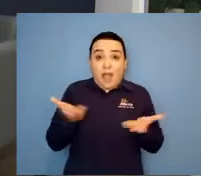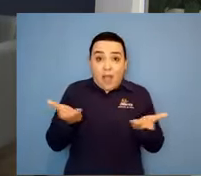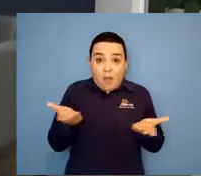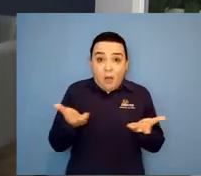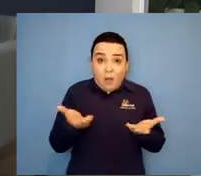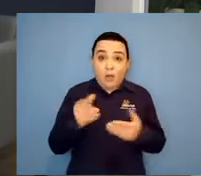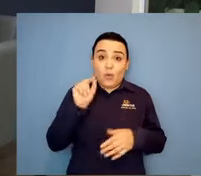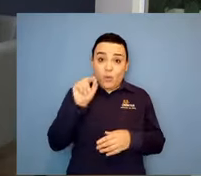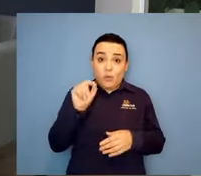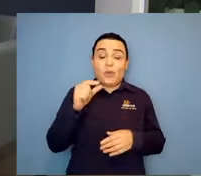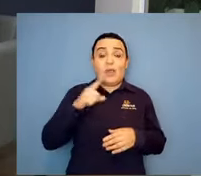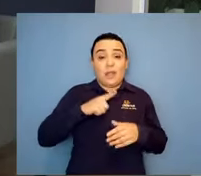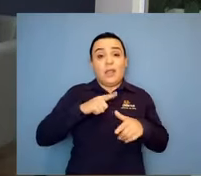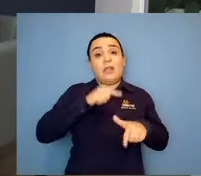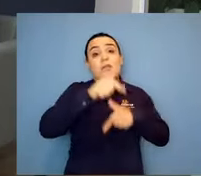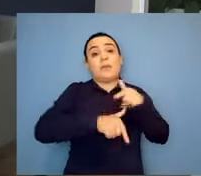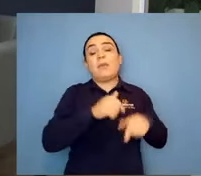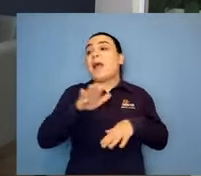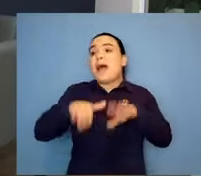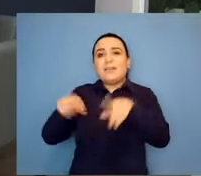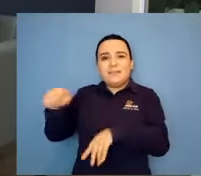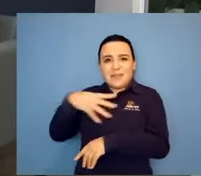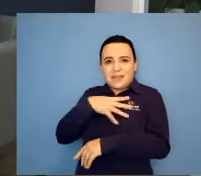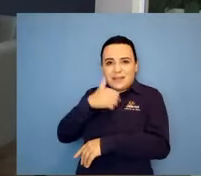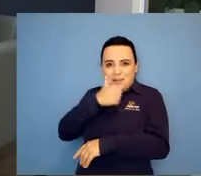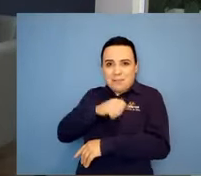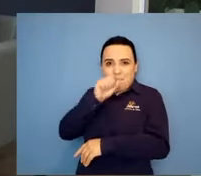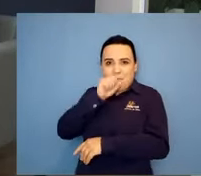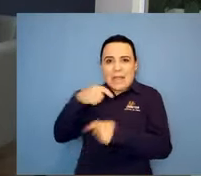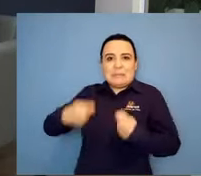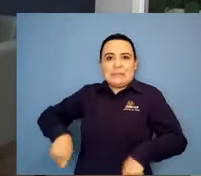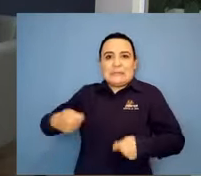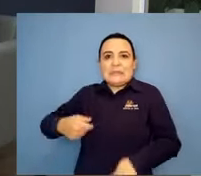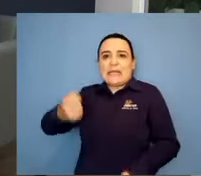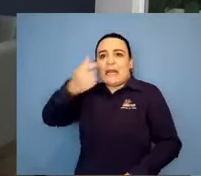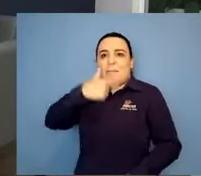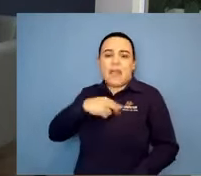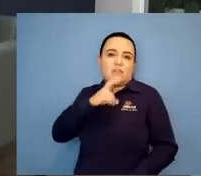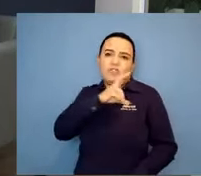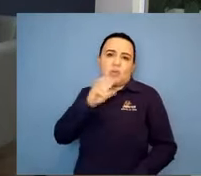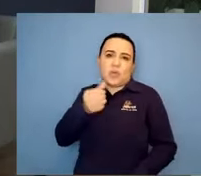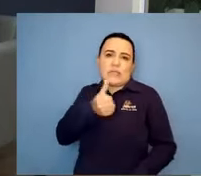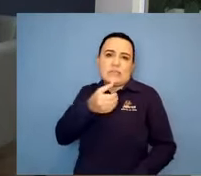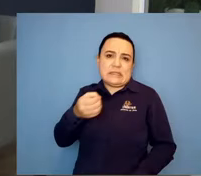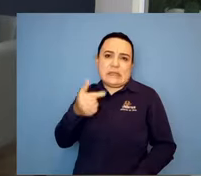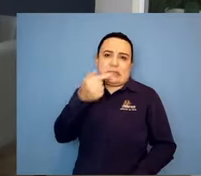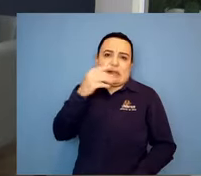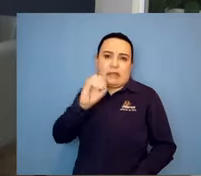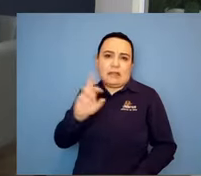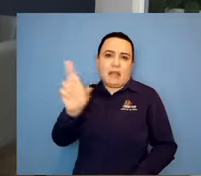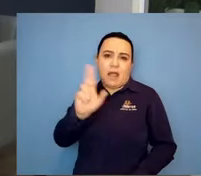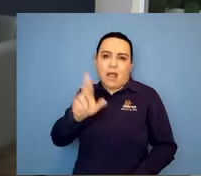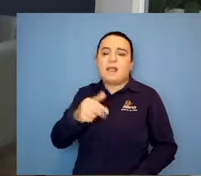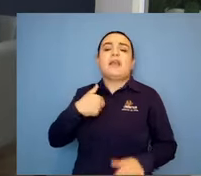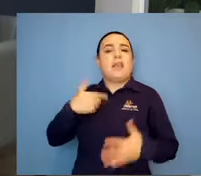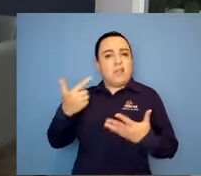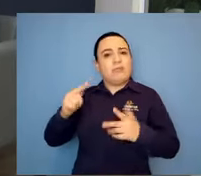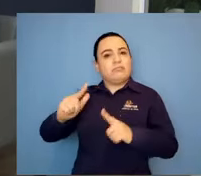reais, compro o remédio para a mãe lá que precisa para agora o remédio. Enfim. Então, eu sempre, durante todos esses anos, trabalhando com amor à